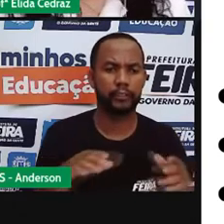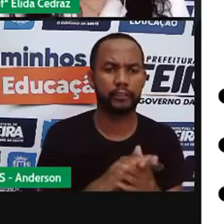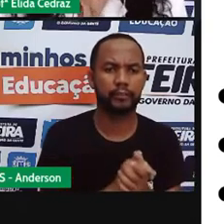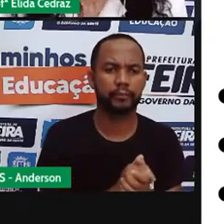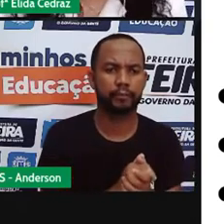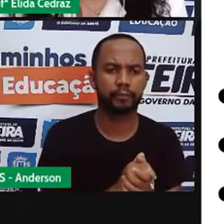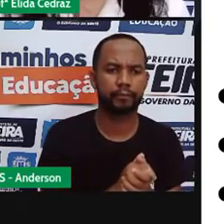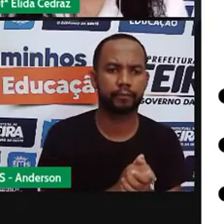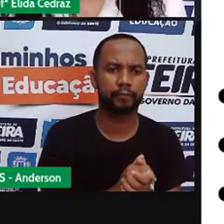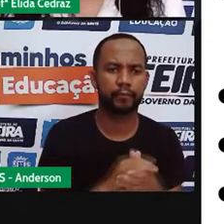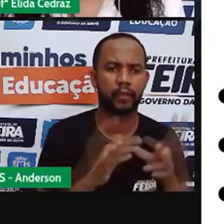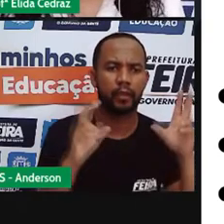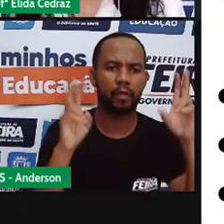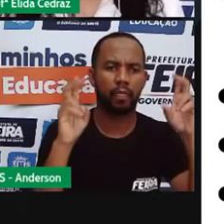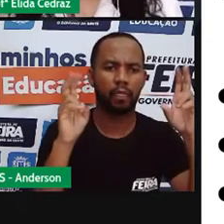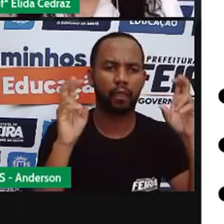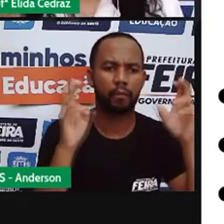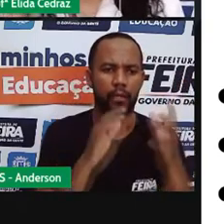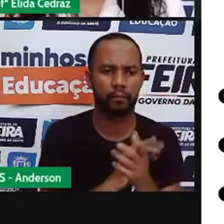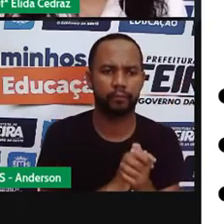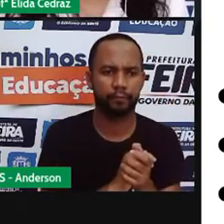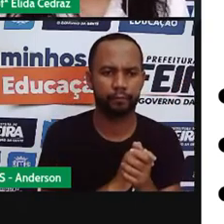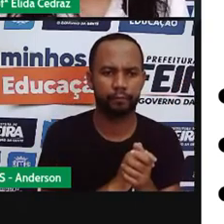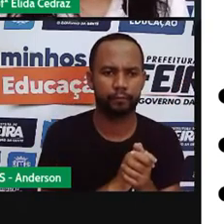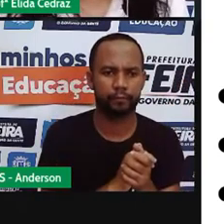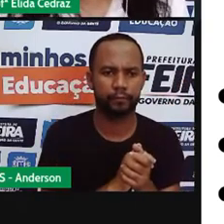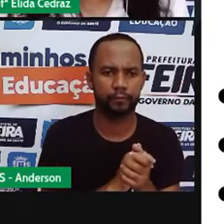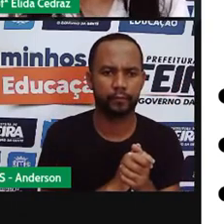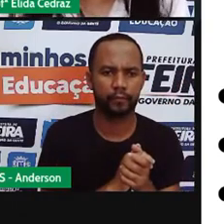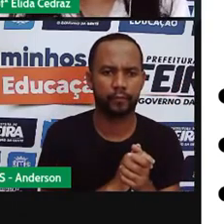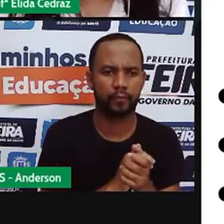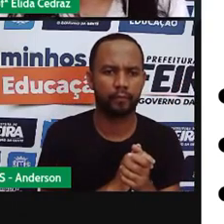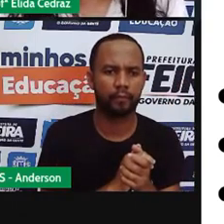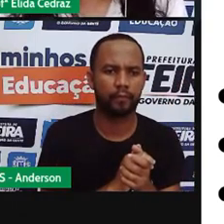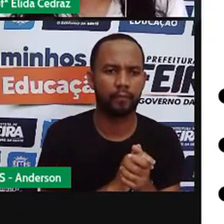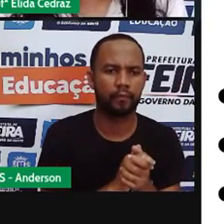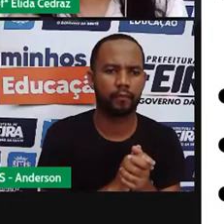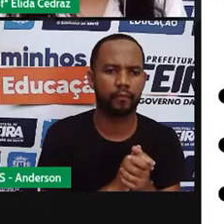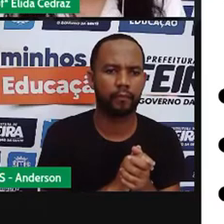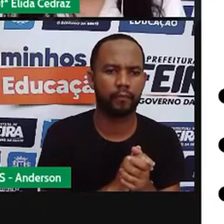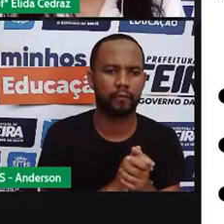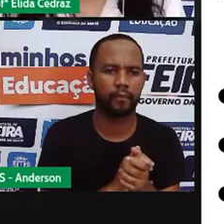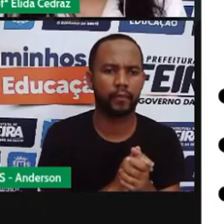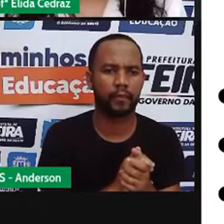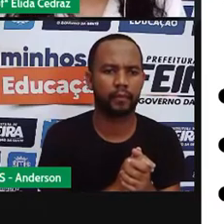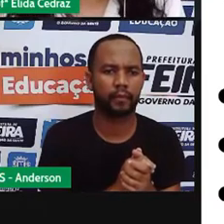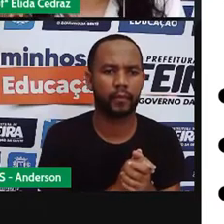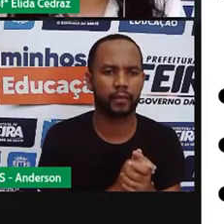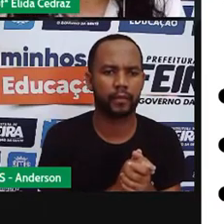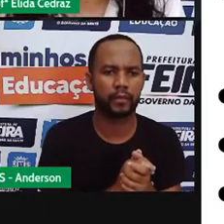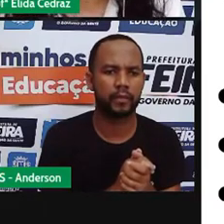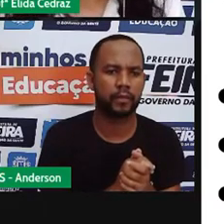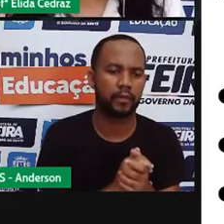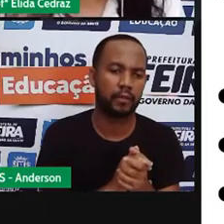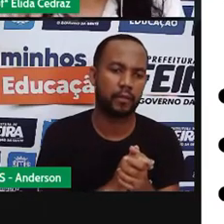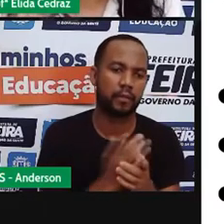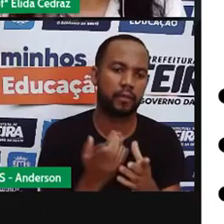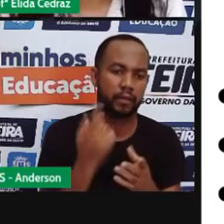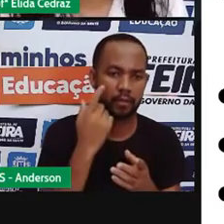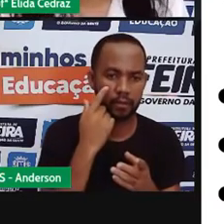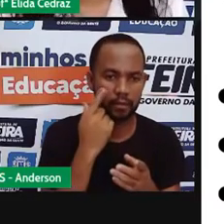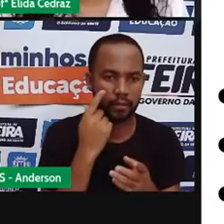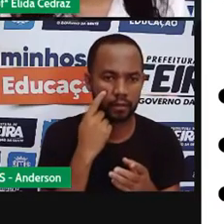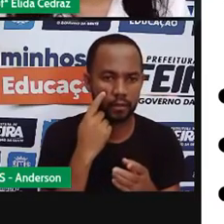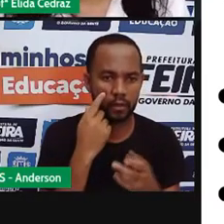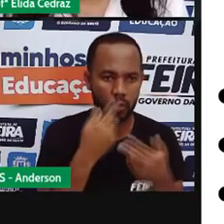O título, o ingrediente e o modo de preparo. Aqui nós temos os